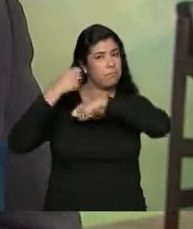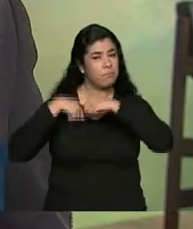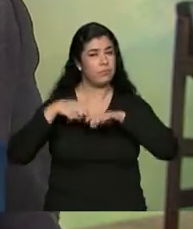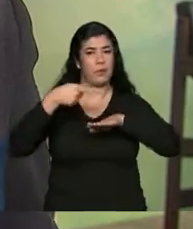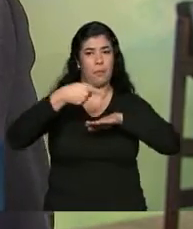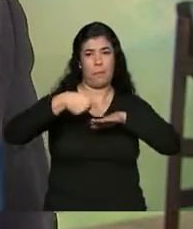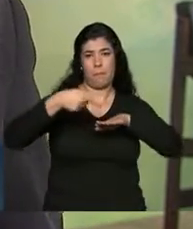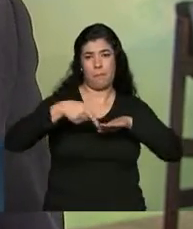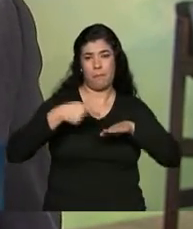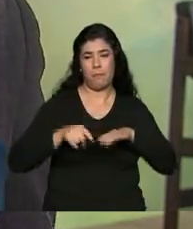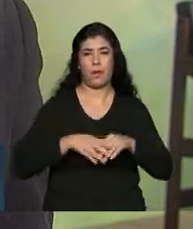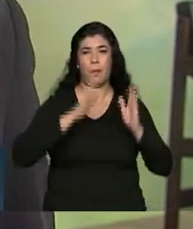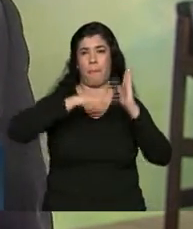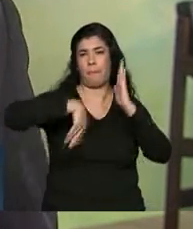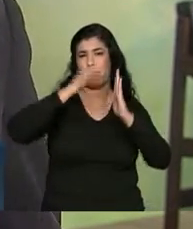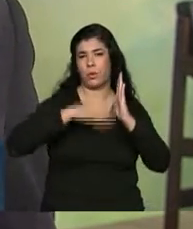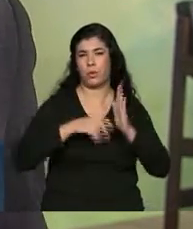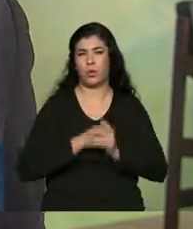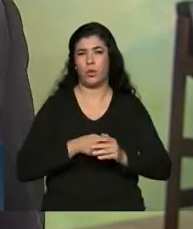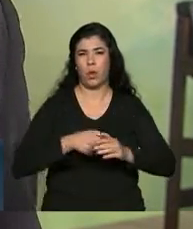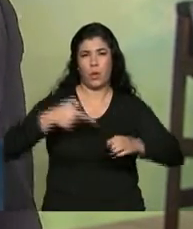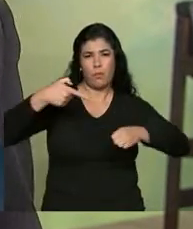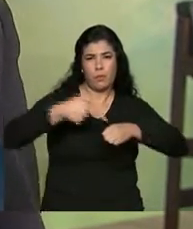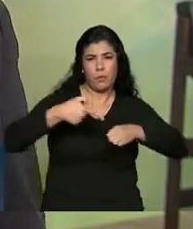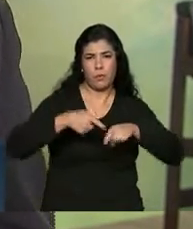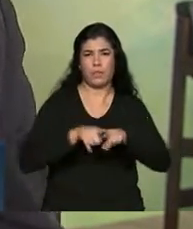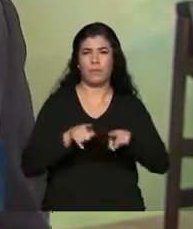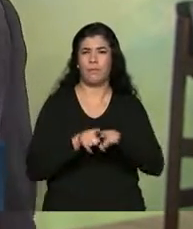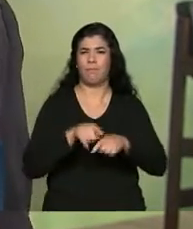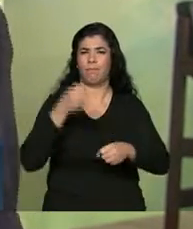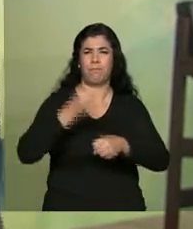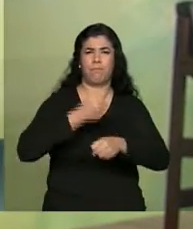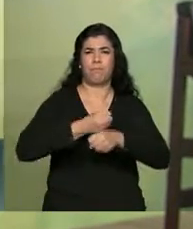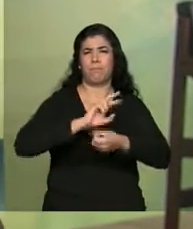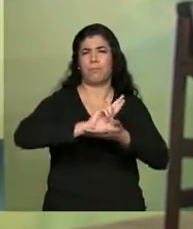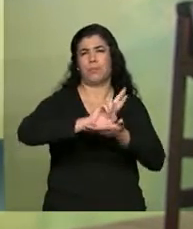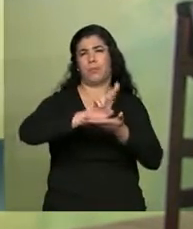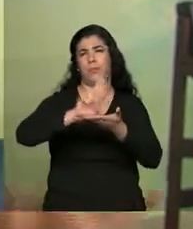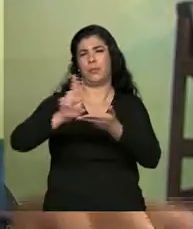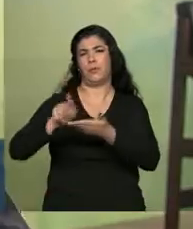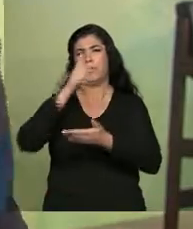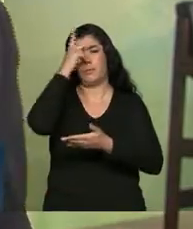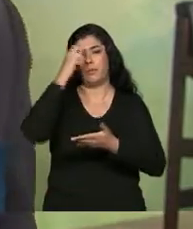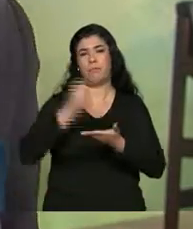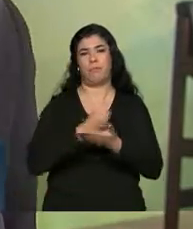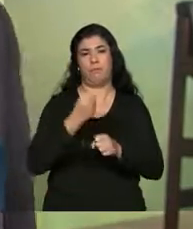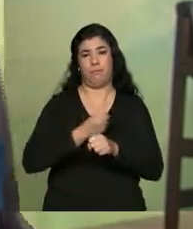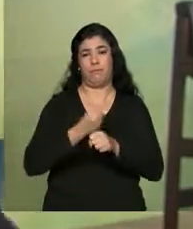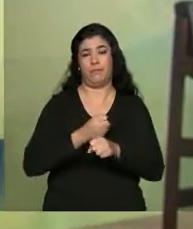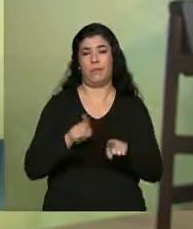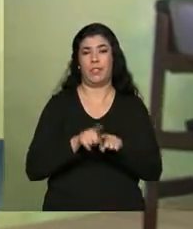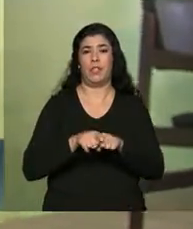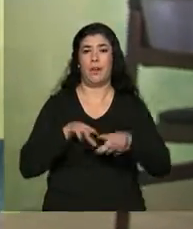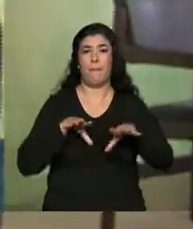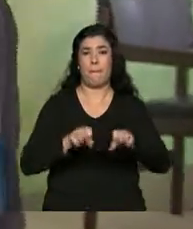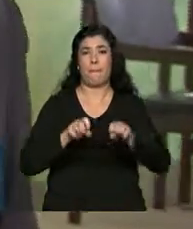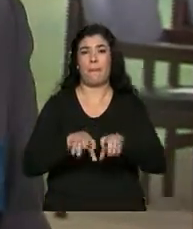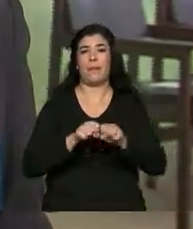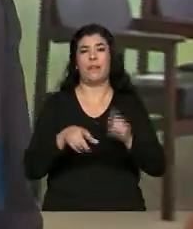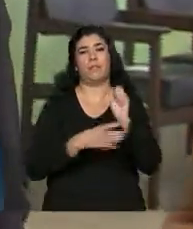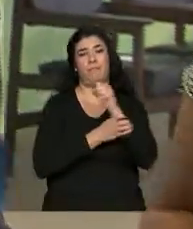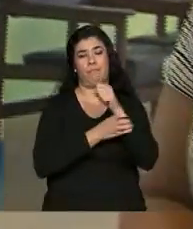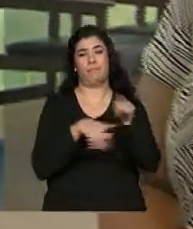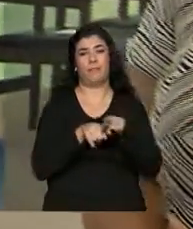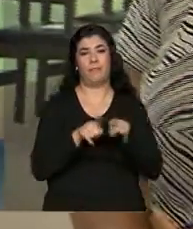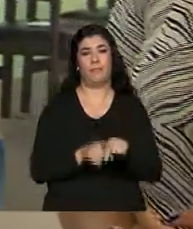Cabeleleiro, manicure, pintor, soldador, pedreiro. São várias atividades e também massoterapeuta. Ao meu lado está a Ana Vale,